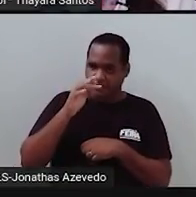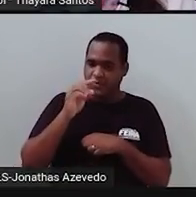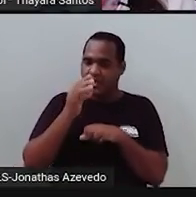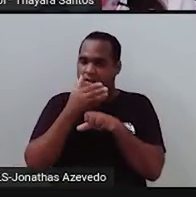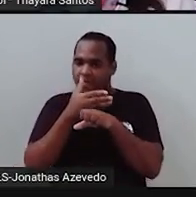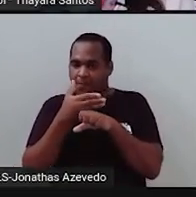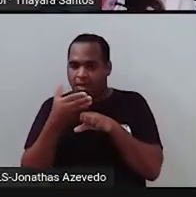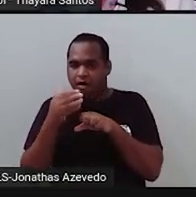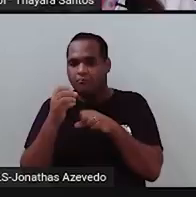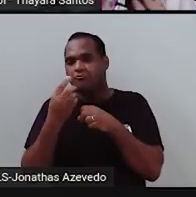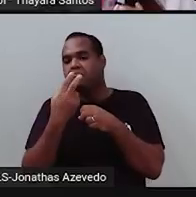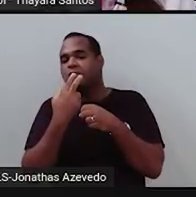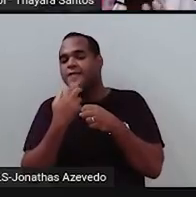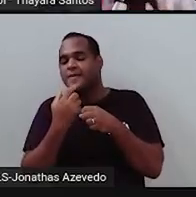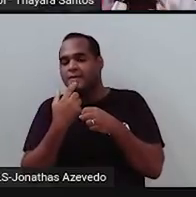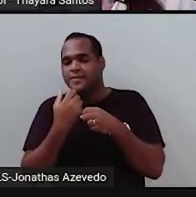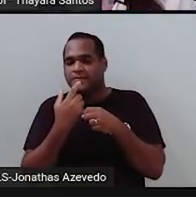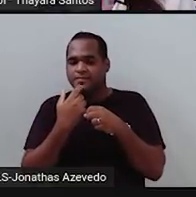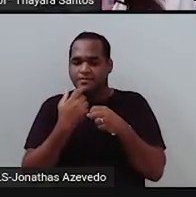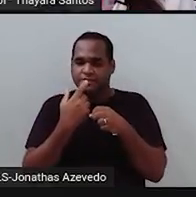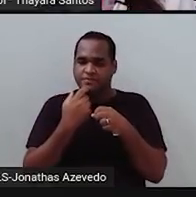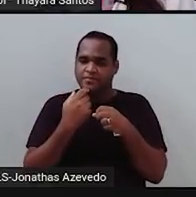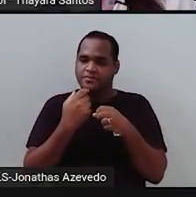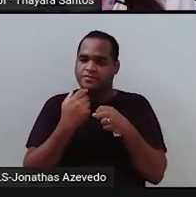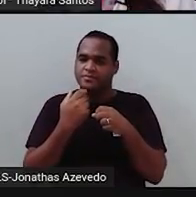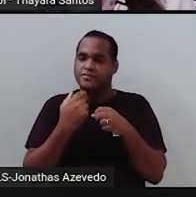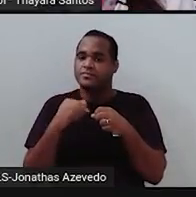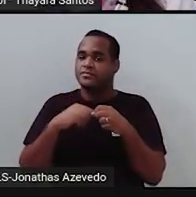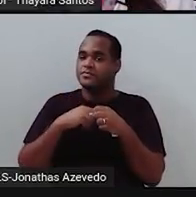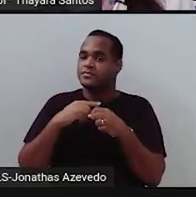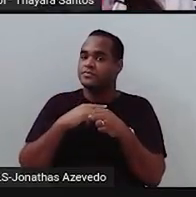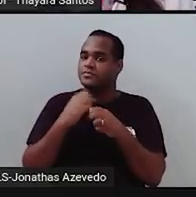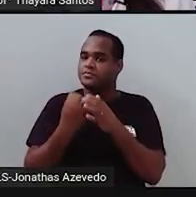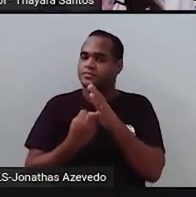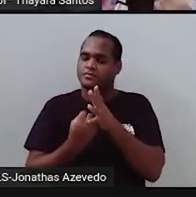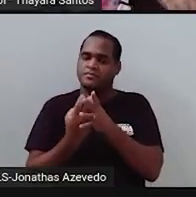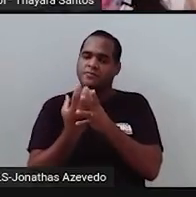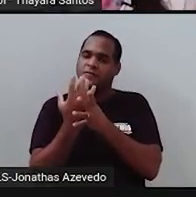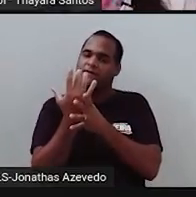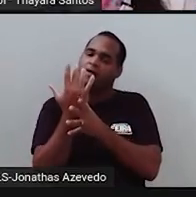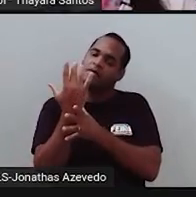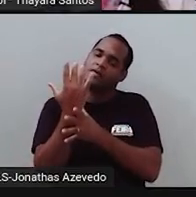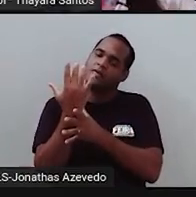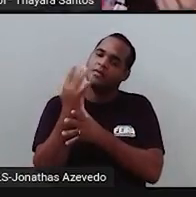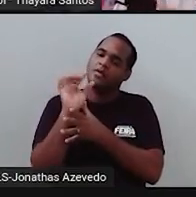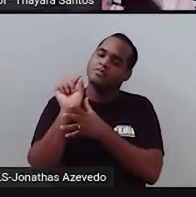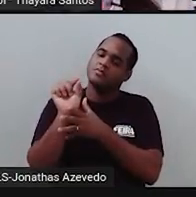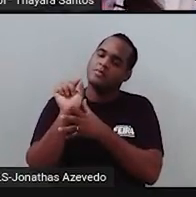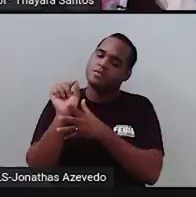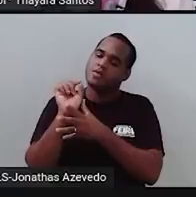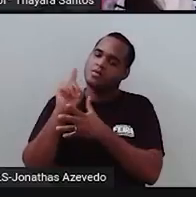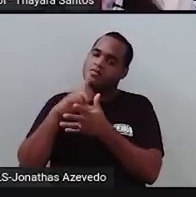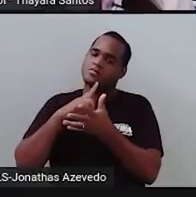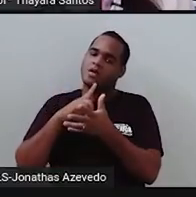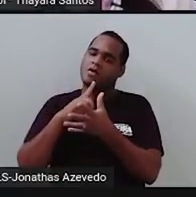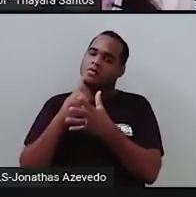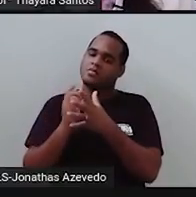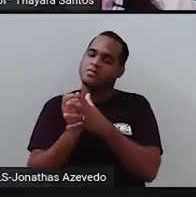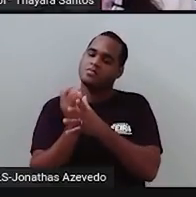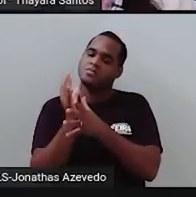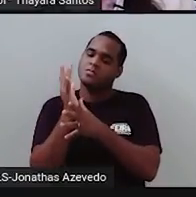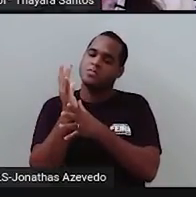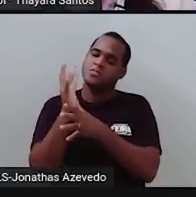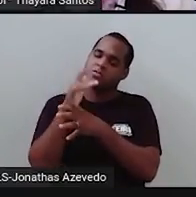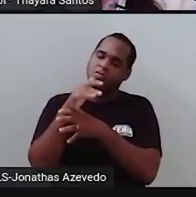branca ou vermelha, a posição da flor naquele caule, se ela ia estar mais nas extremidades ou ali mais no meio do caule